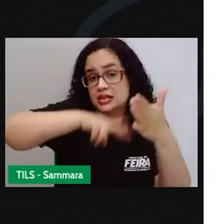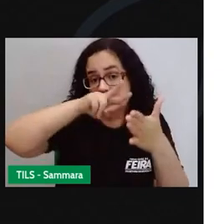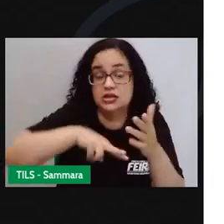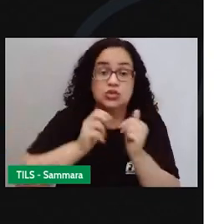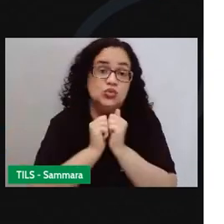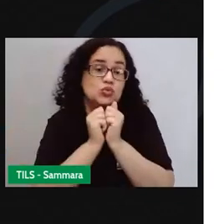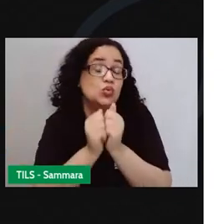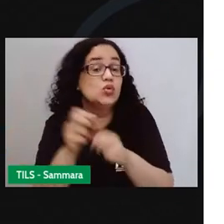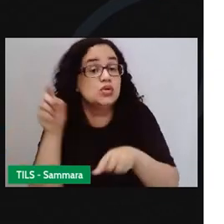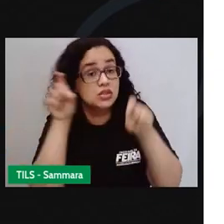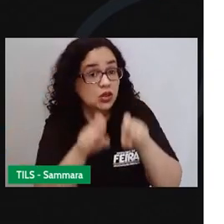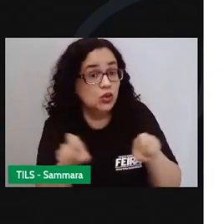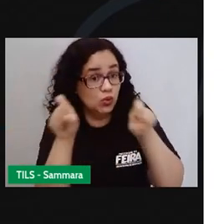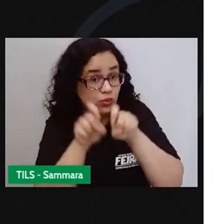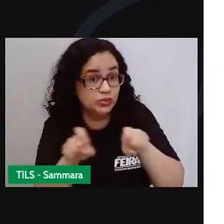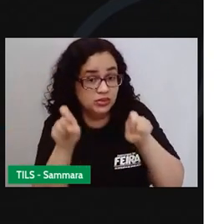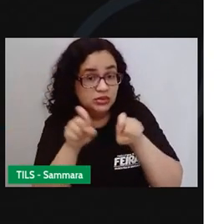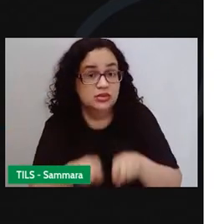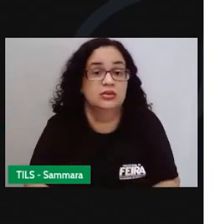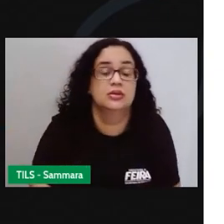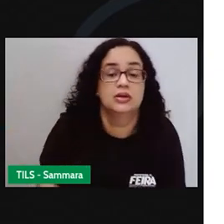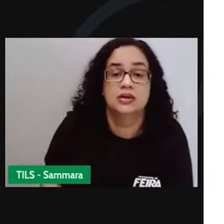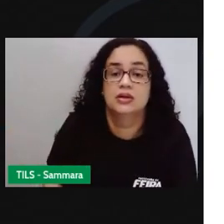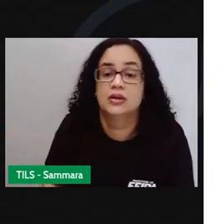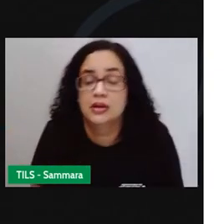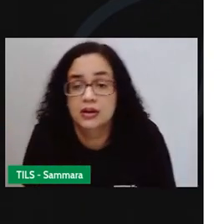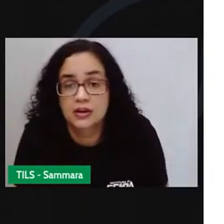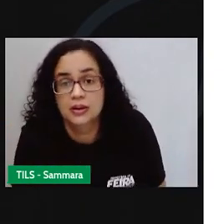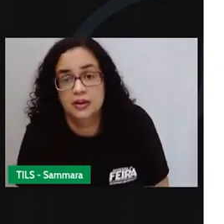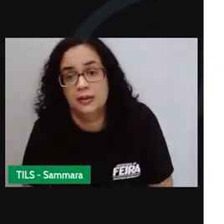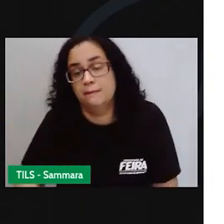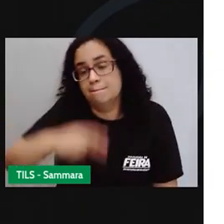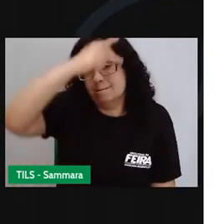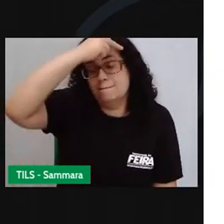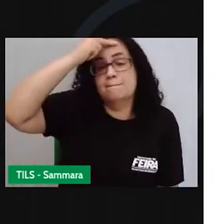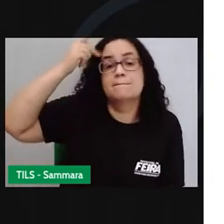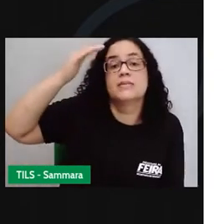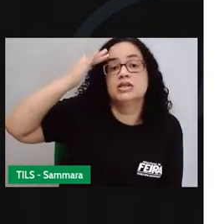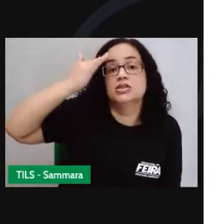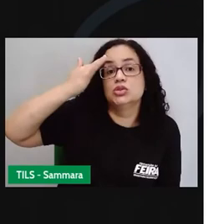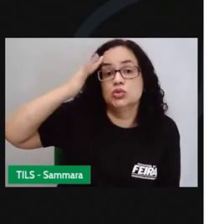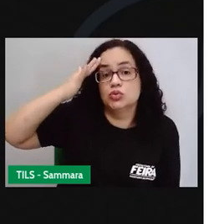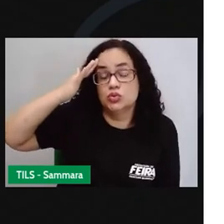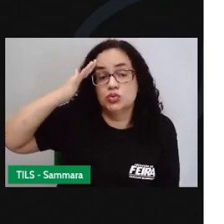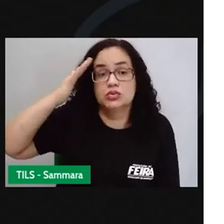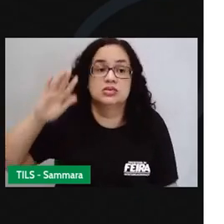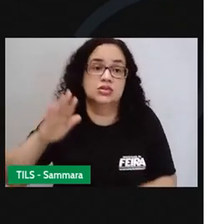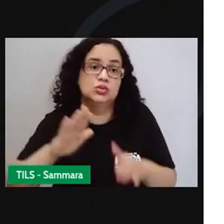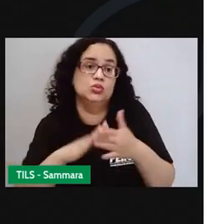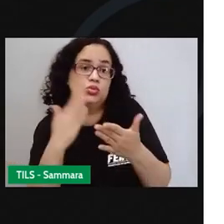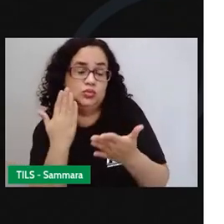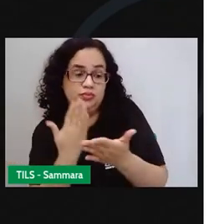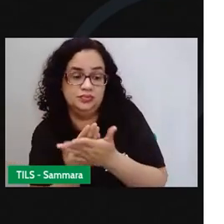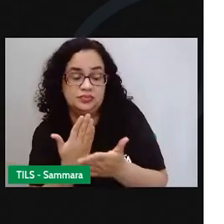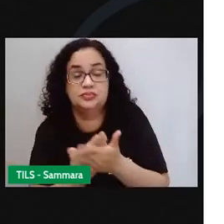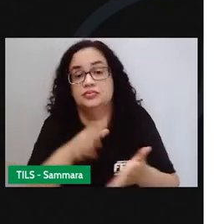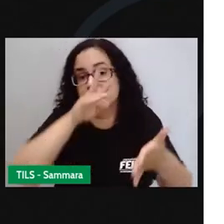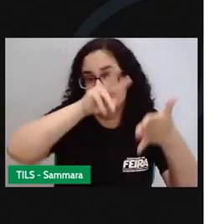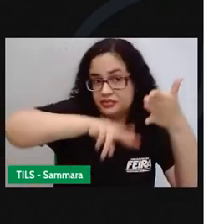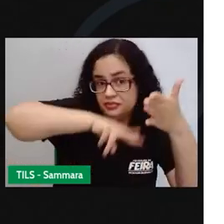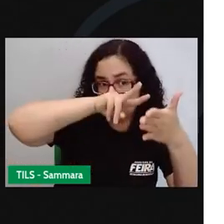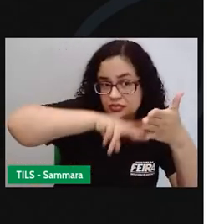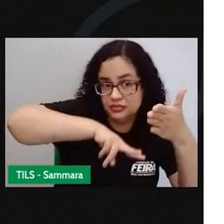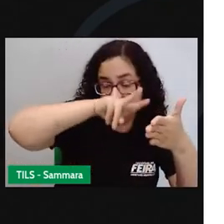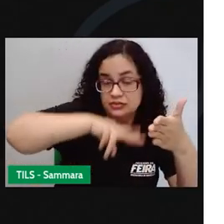computador. Muita coisa. As crianças têm direito de frequentar uma escola, de ter acesso à leitura porque